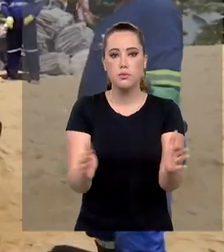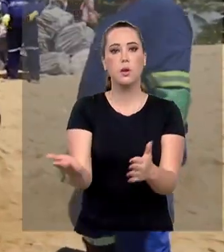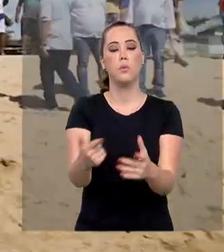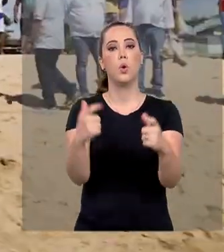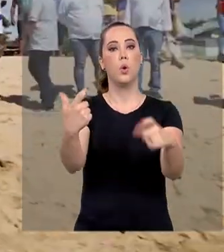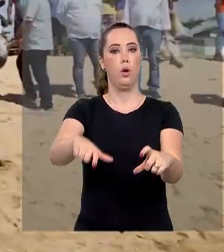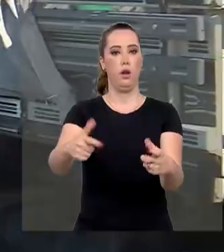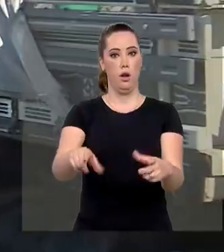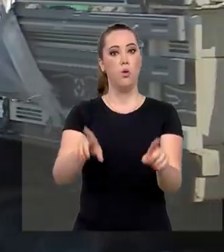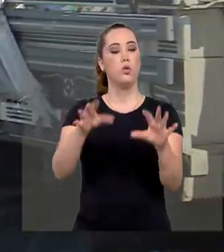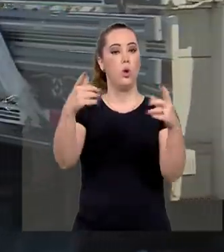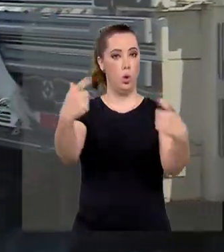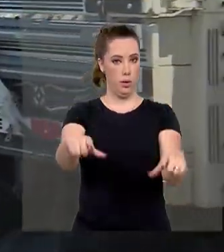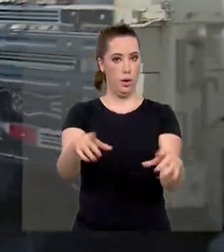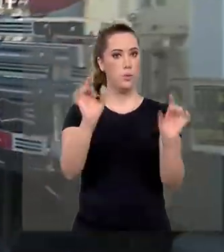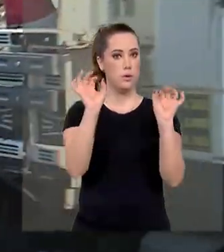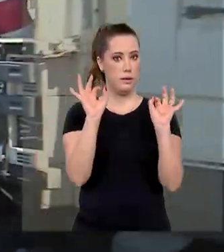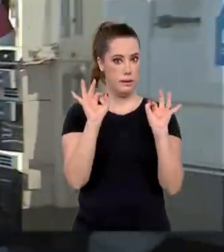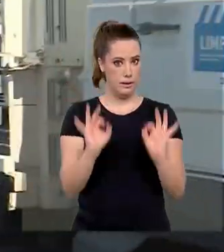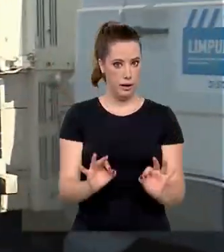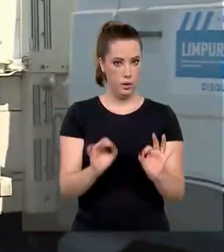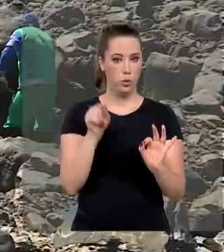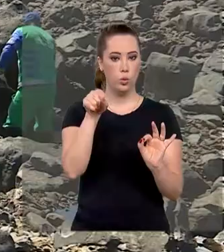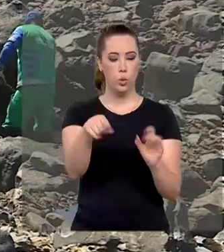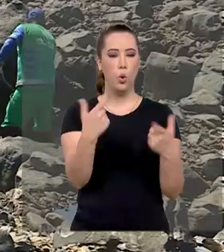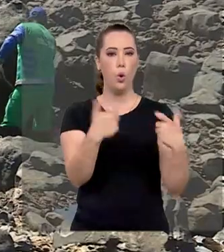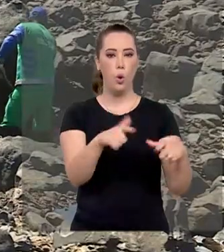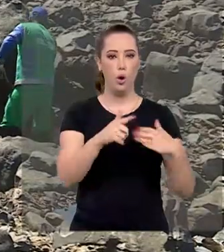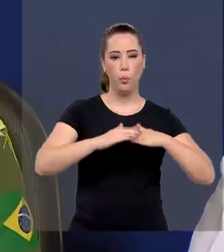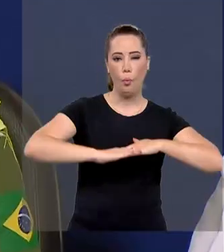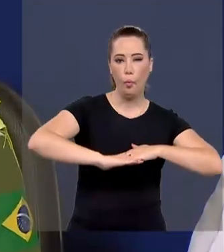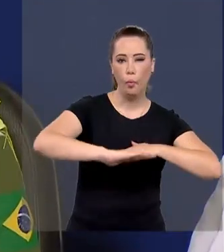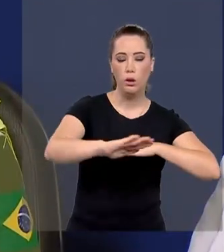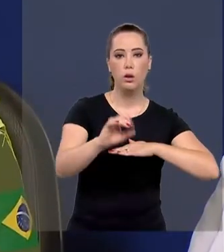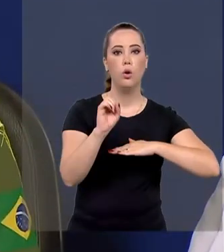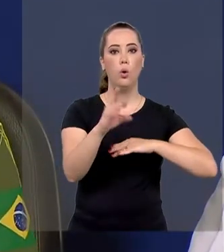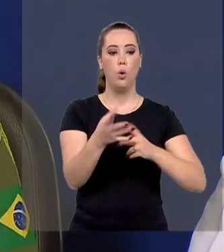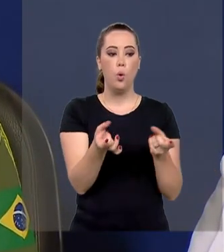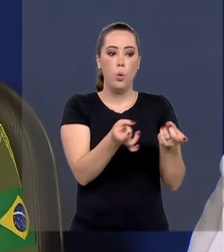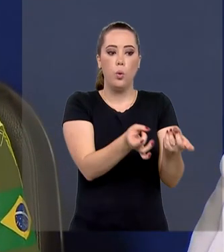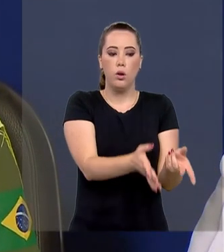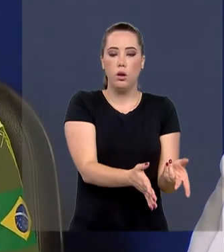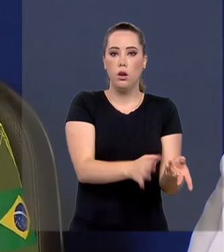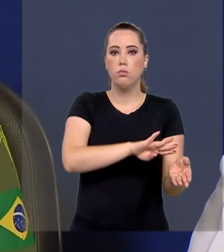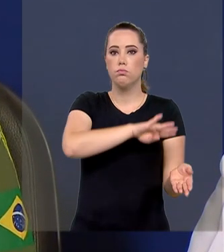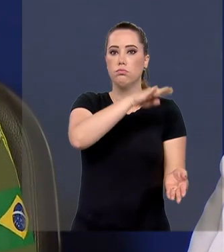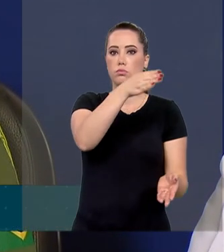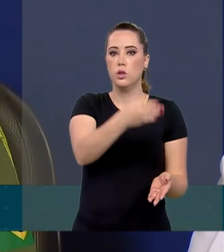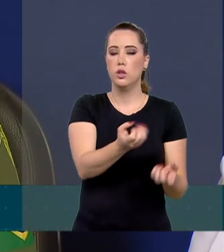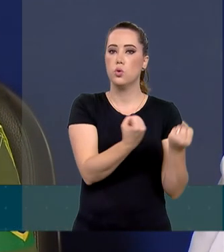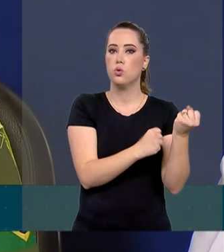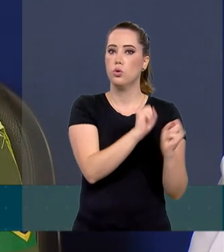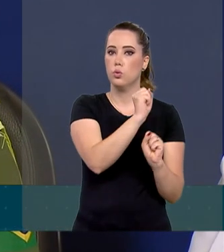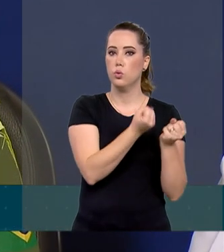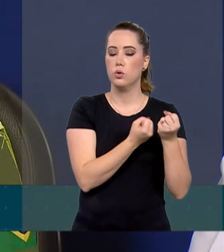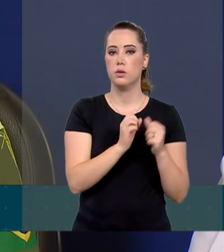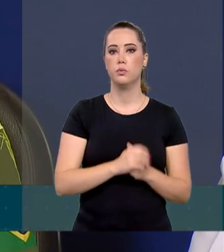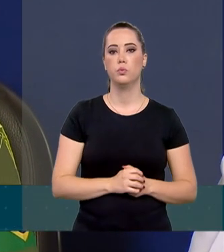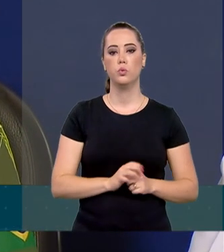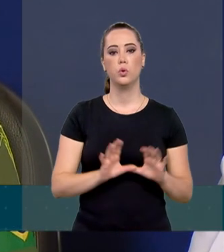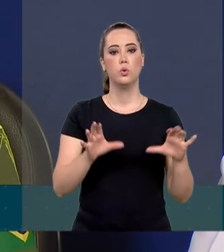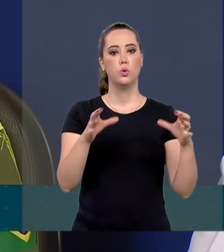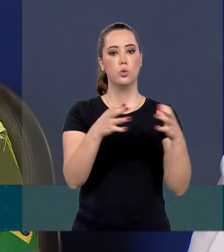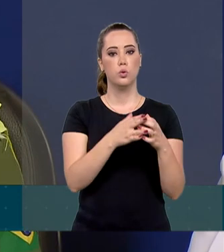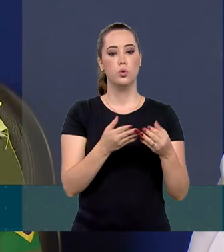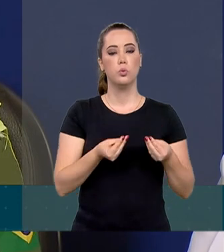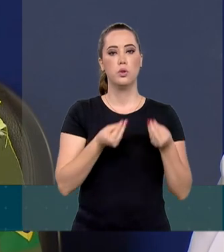destino certo, fábricas de cimento ou aterro industrial. A grande maioria desses produtos estão indo para